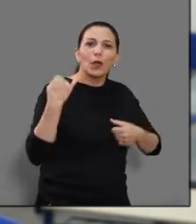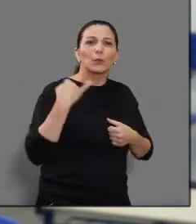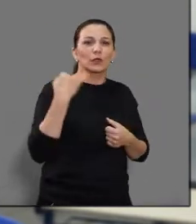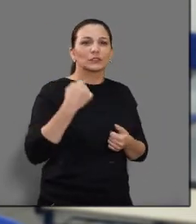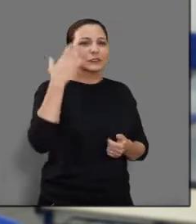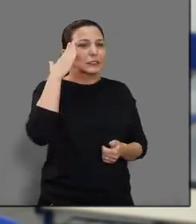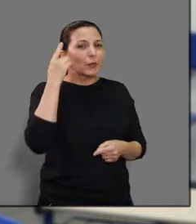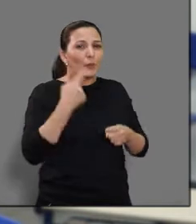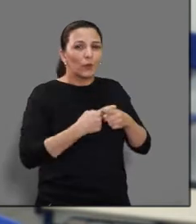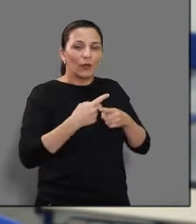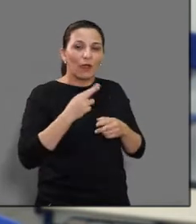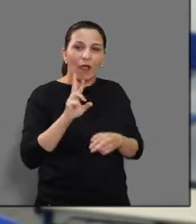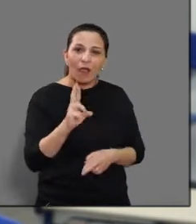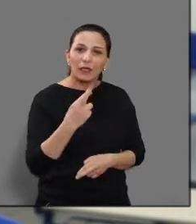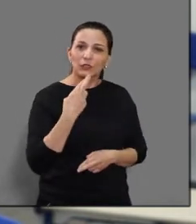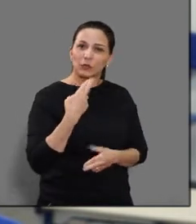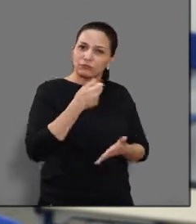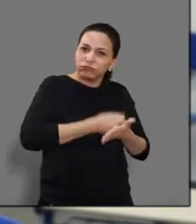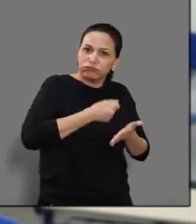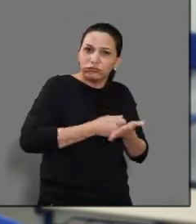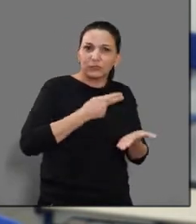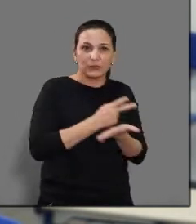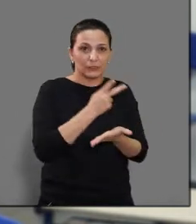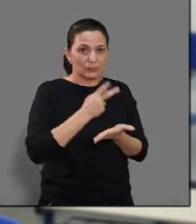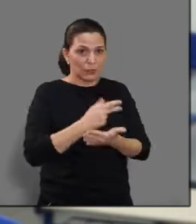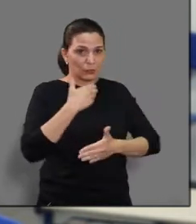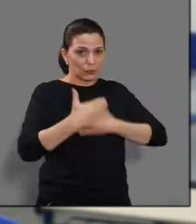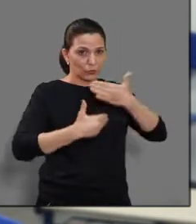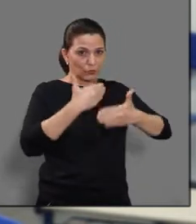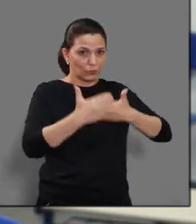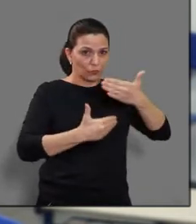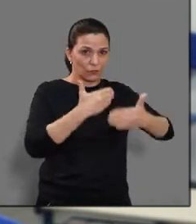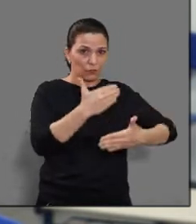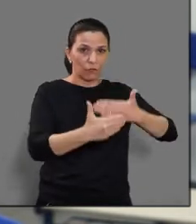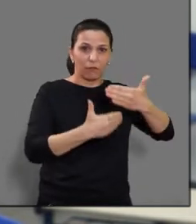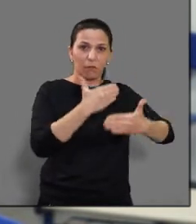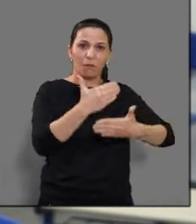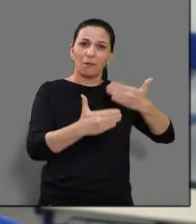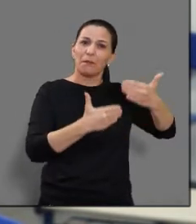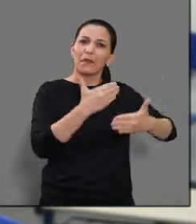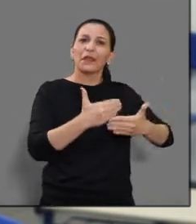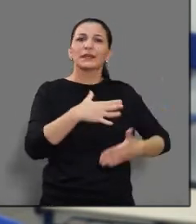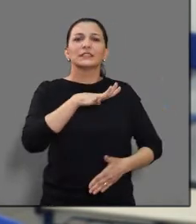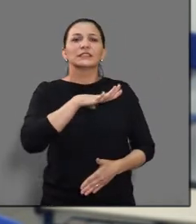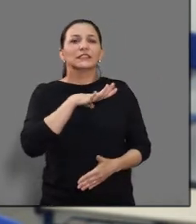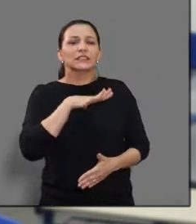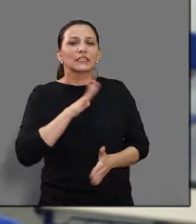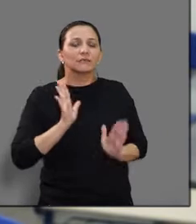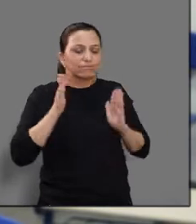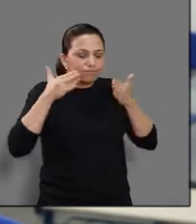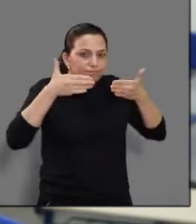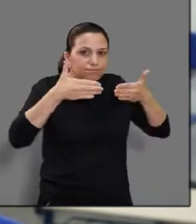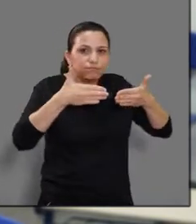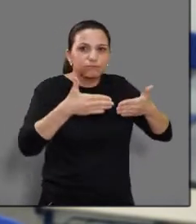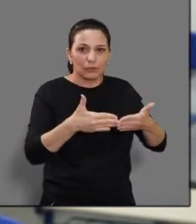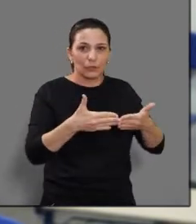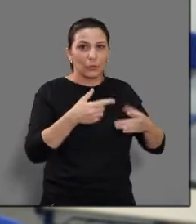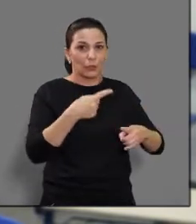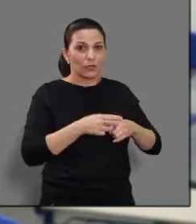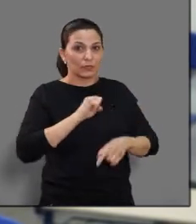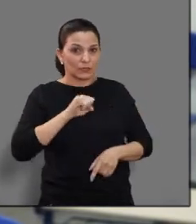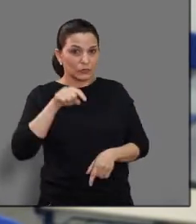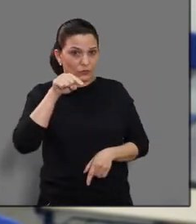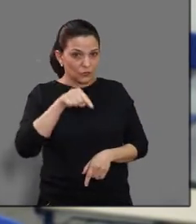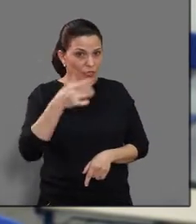um desenvolvimento da cidade, porque se você não sabe o que